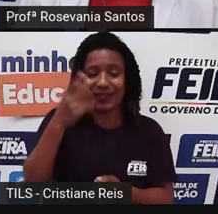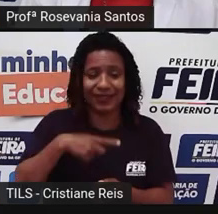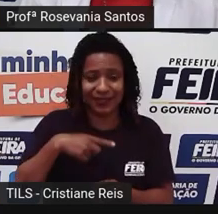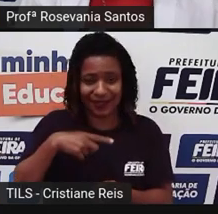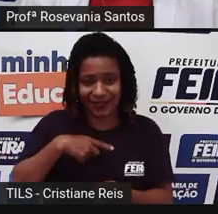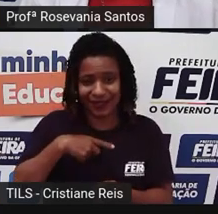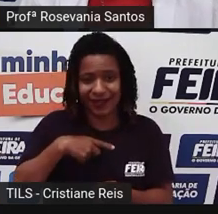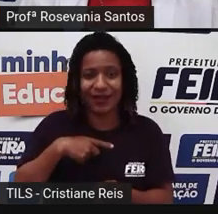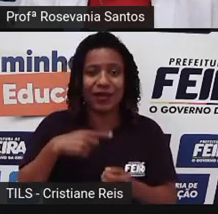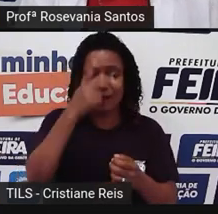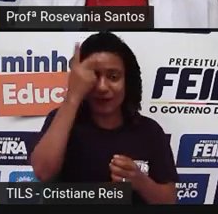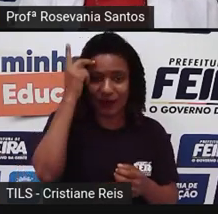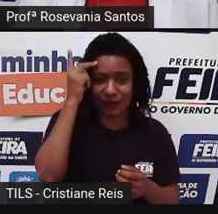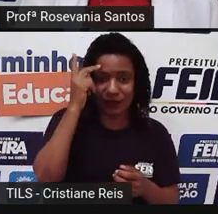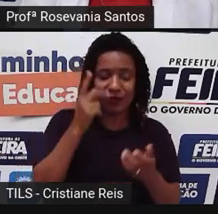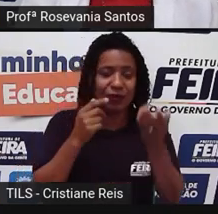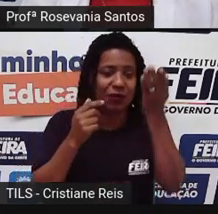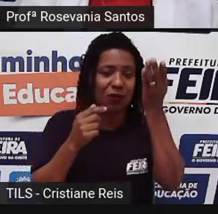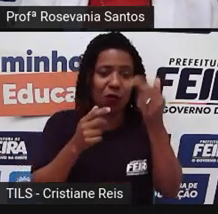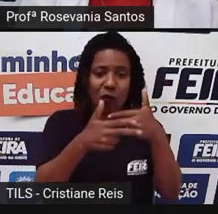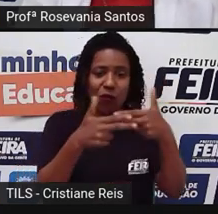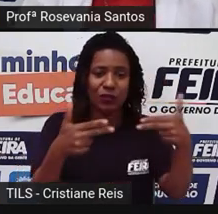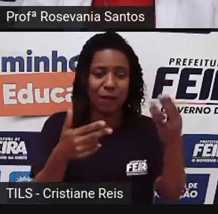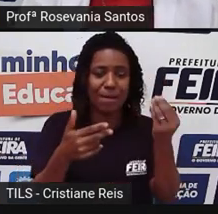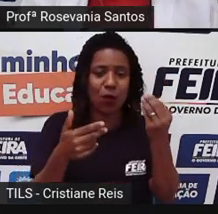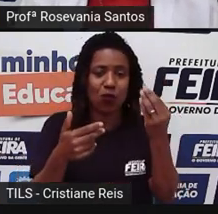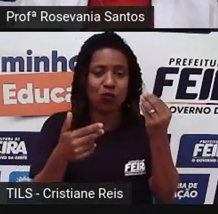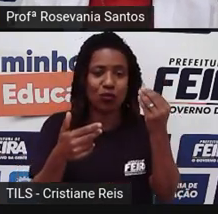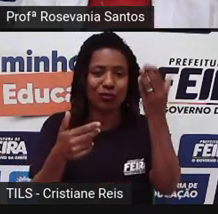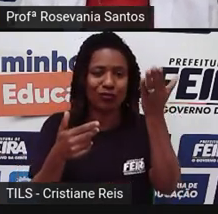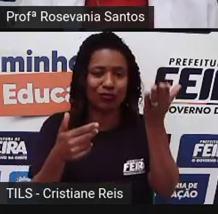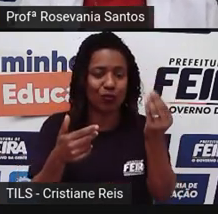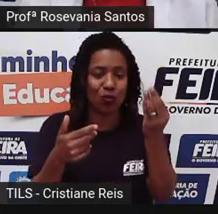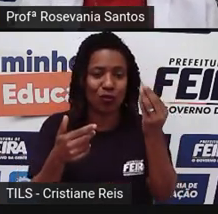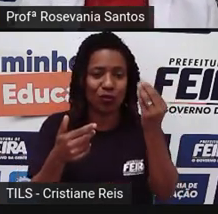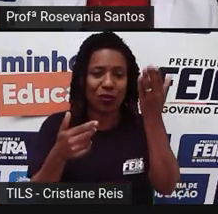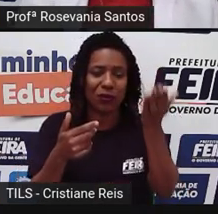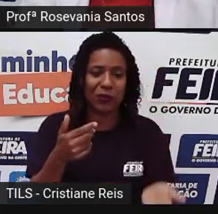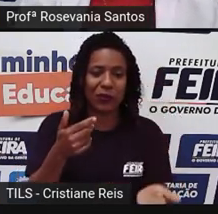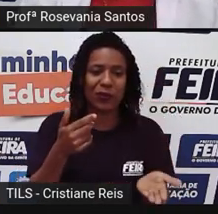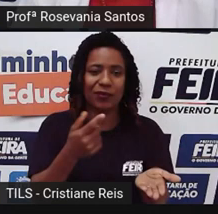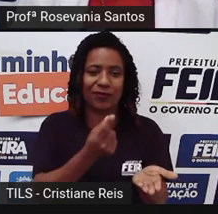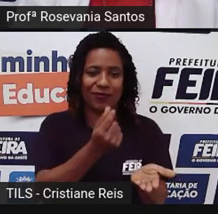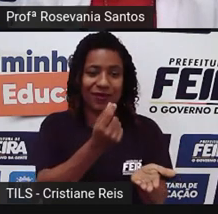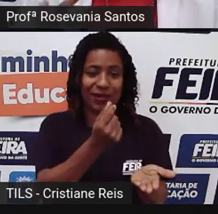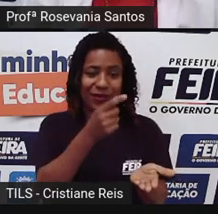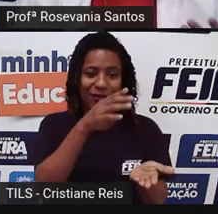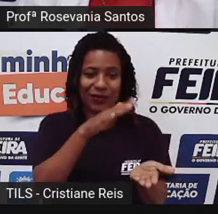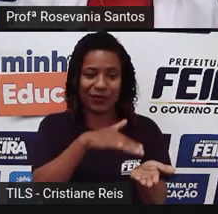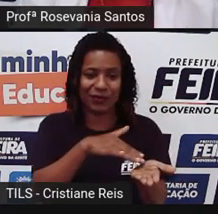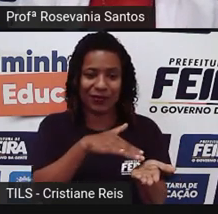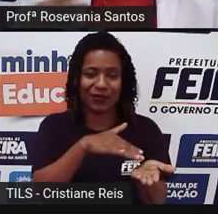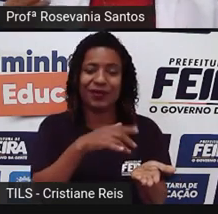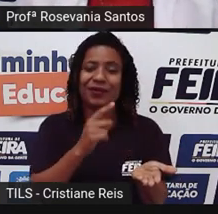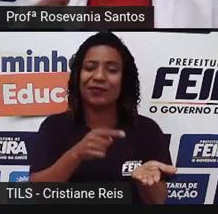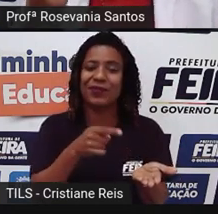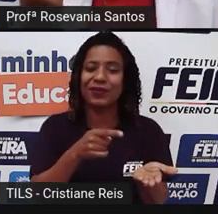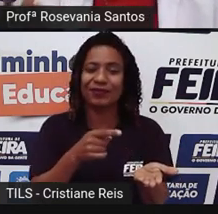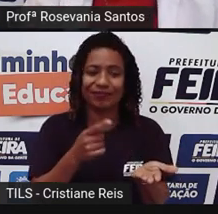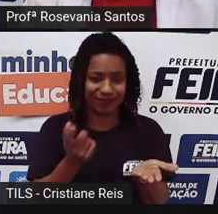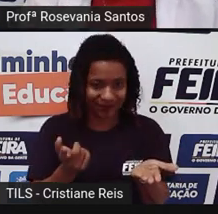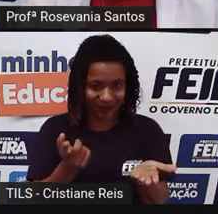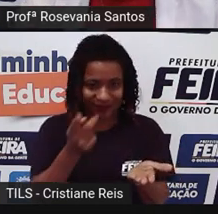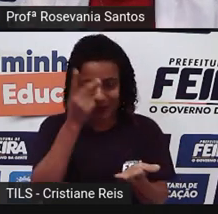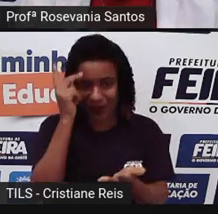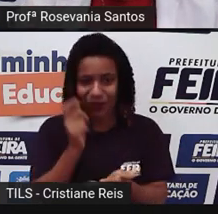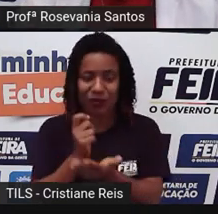muito grande desse produto, o preço cai. Se eu tenho uma quantidade menor, o preço sobe, né? Por quê? Porque o produto fica mais escasso, então quem tem